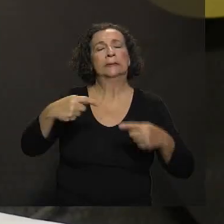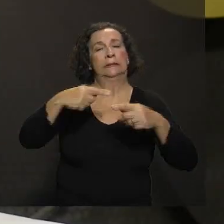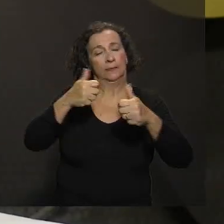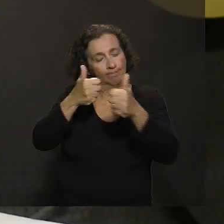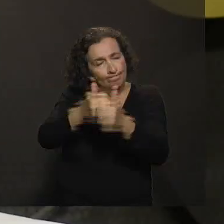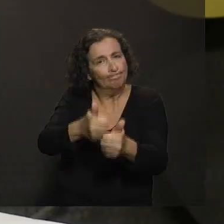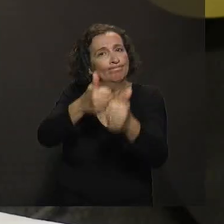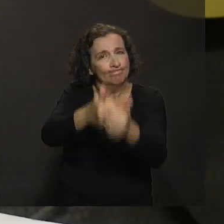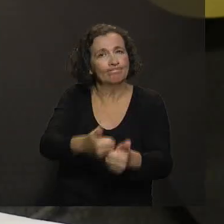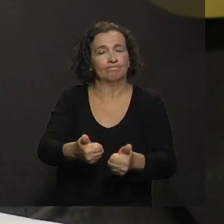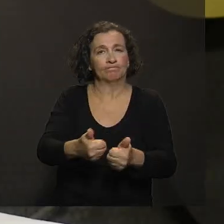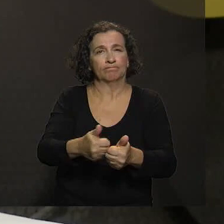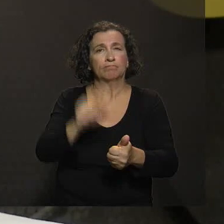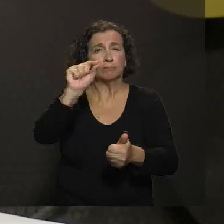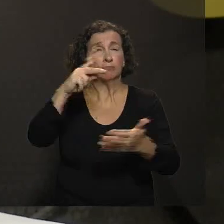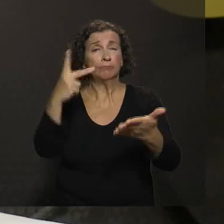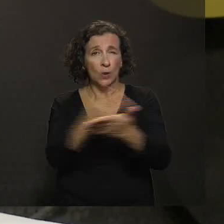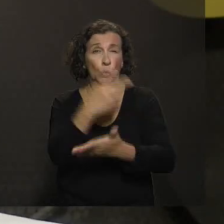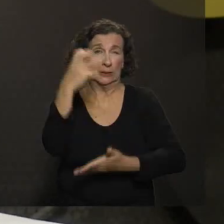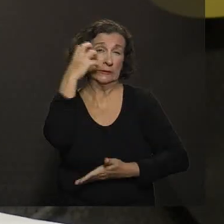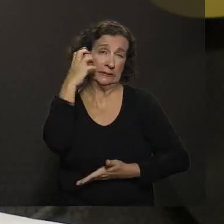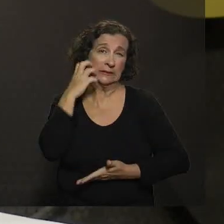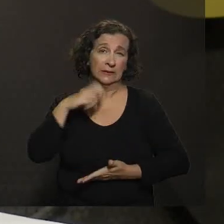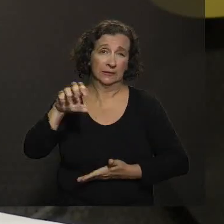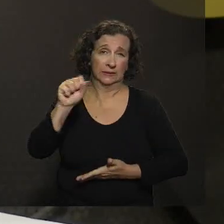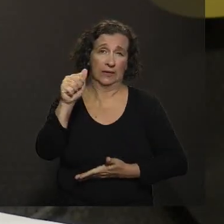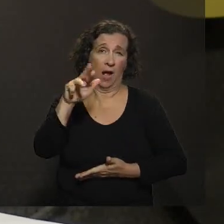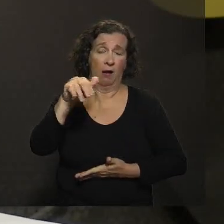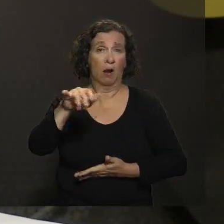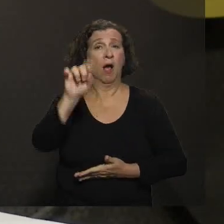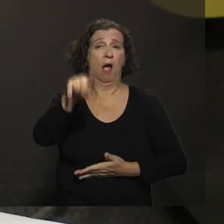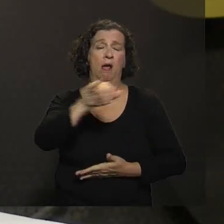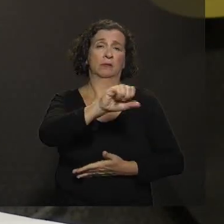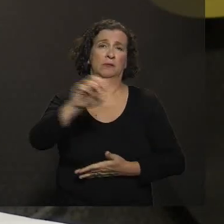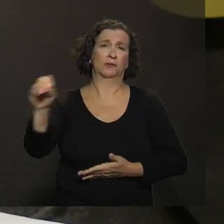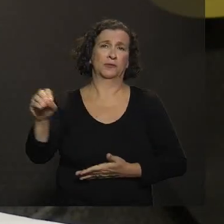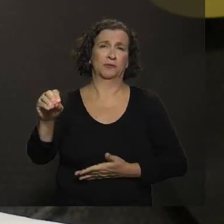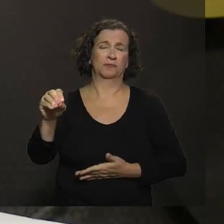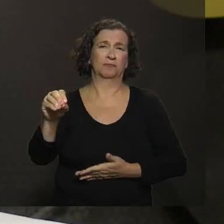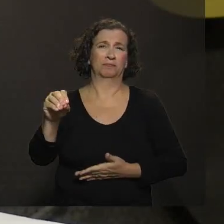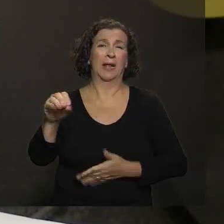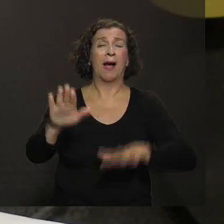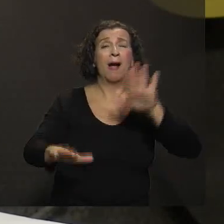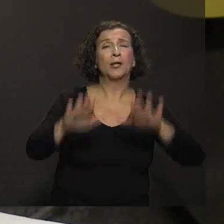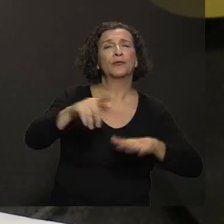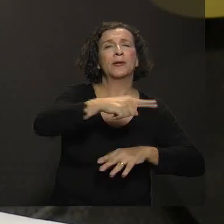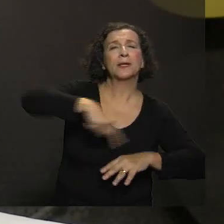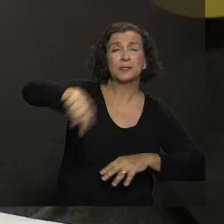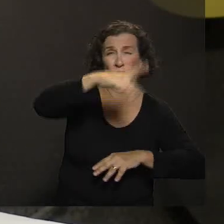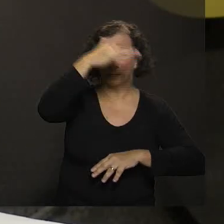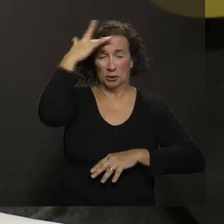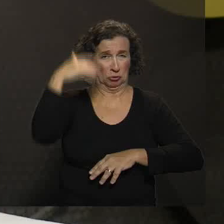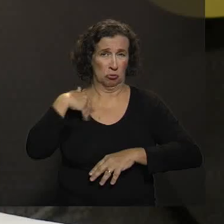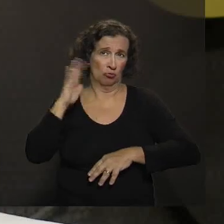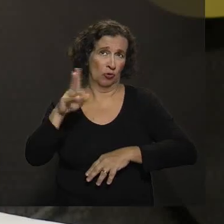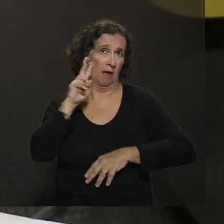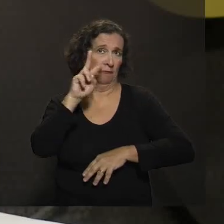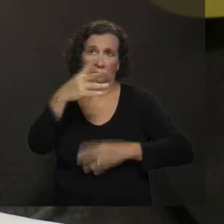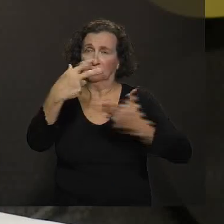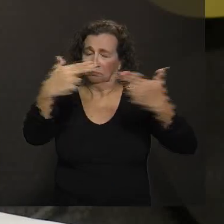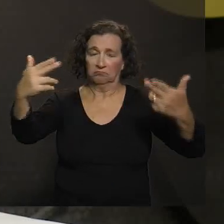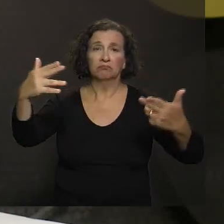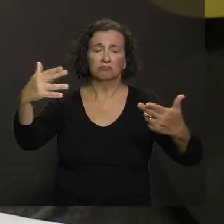protegido. O que tem acontecido com o sarampo é isso. Às vezes, muitas dos casos que a gente já viu, leu, estudou,